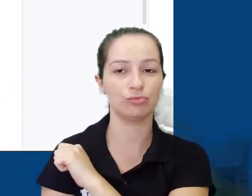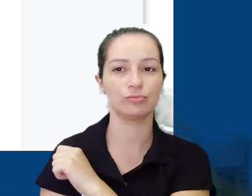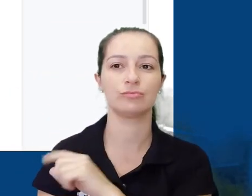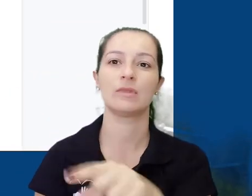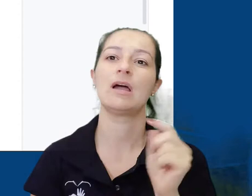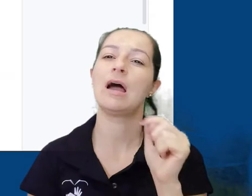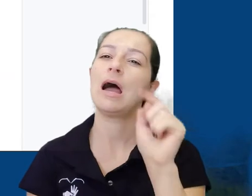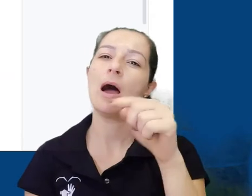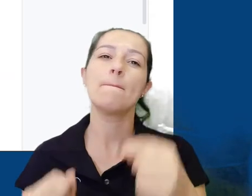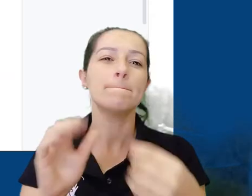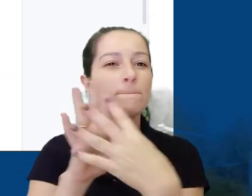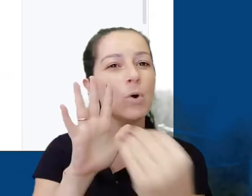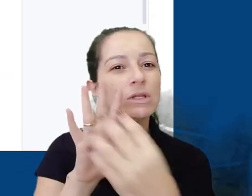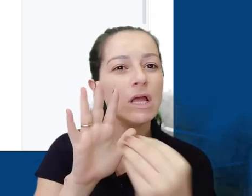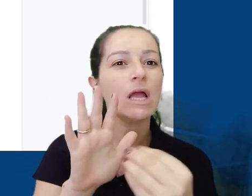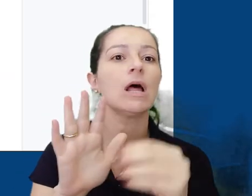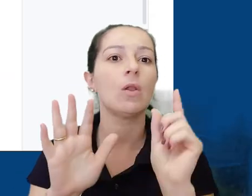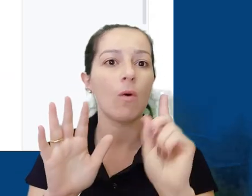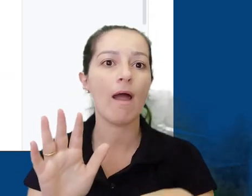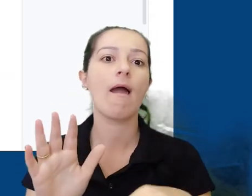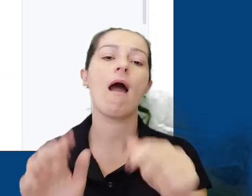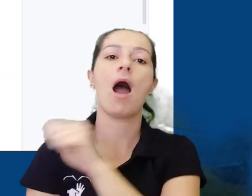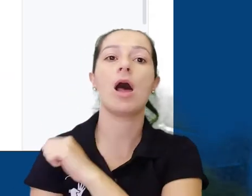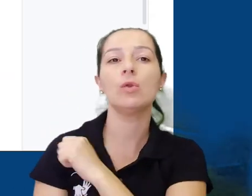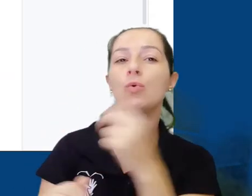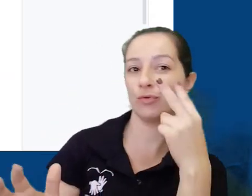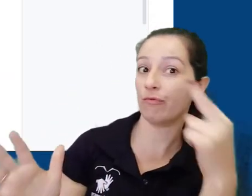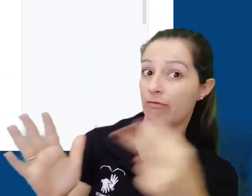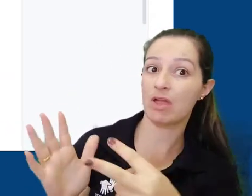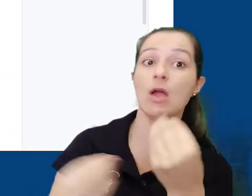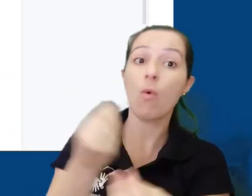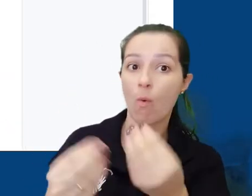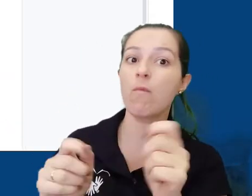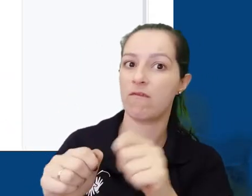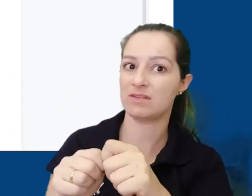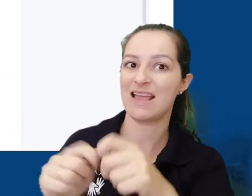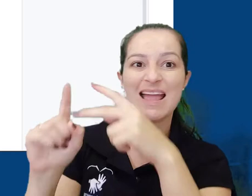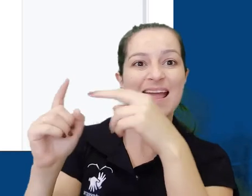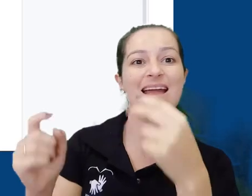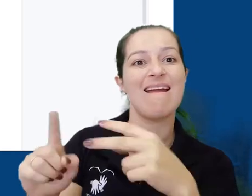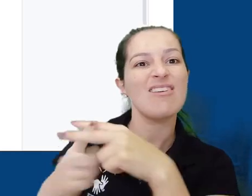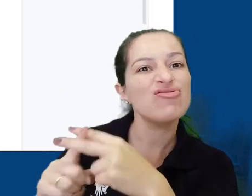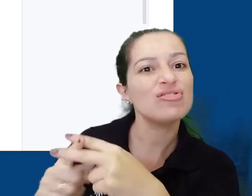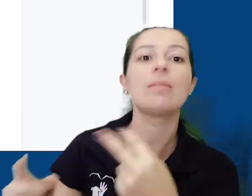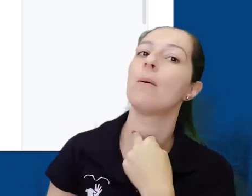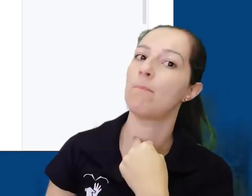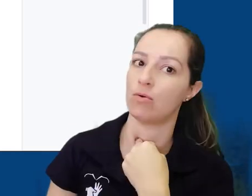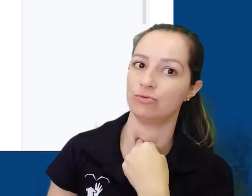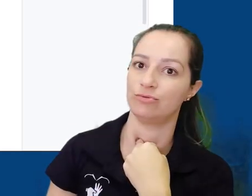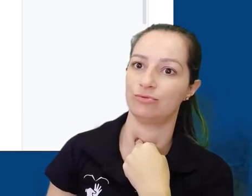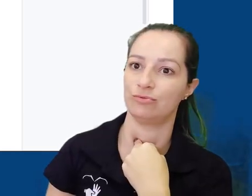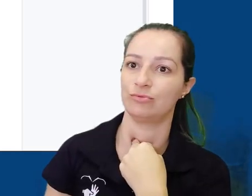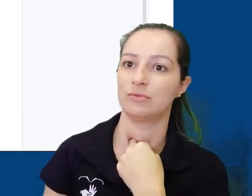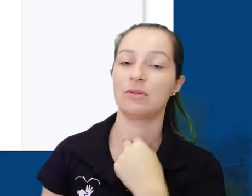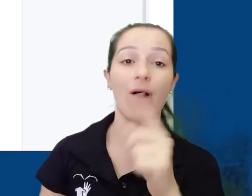O documento é criado por padrão para apenas permitir a visualização dos alunos sem poderem editar. Por exemplo, no caso de enviar um modelo para execução